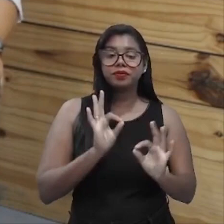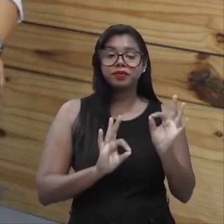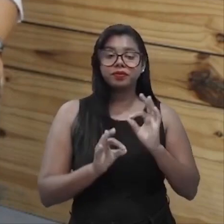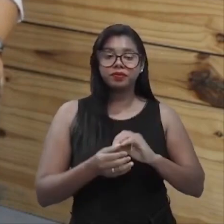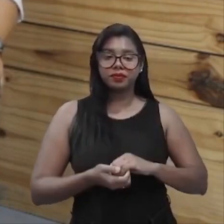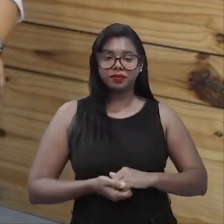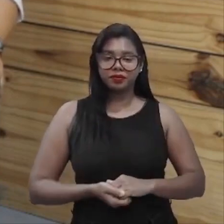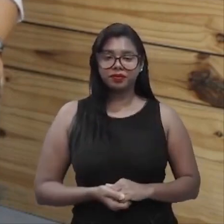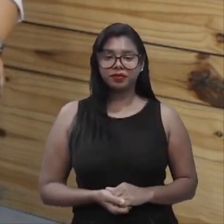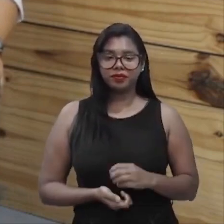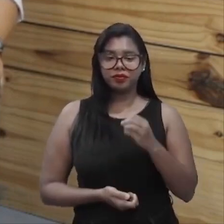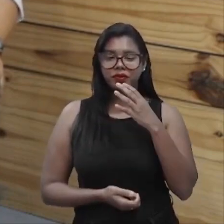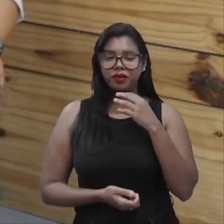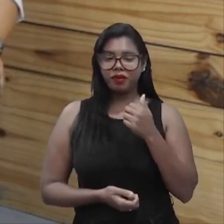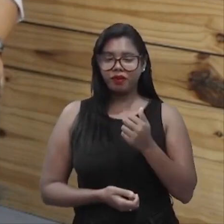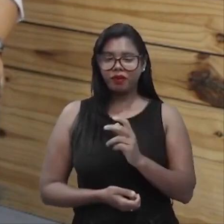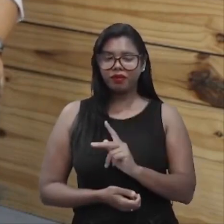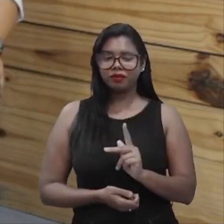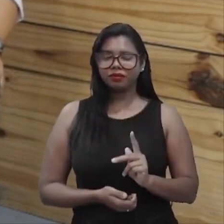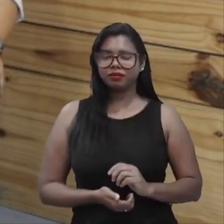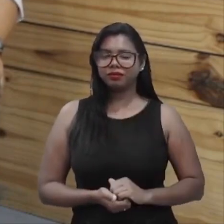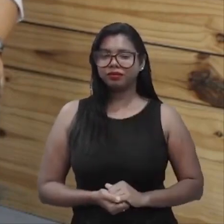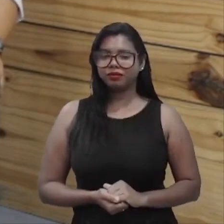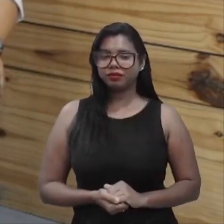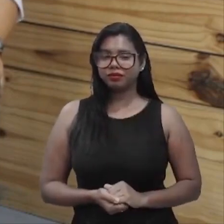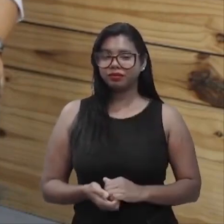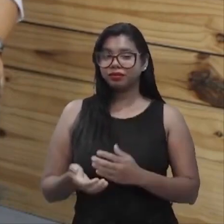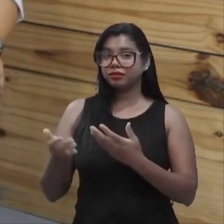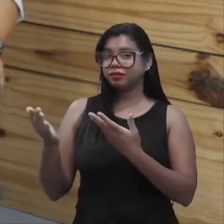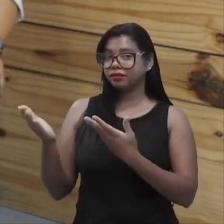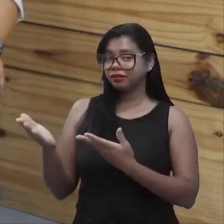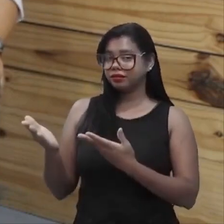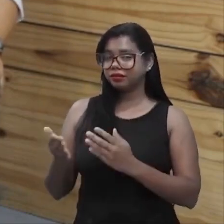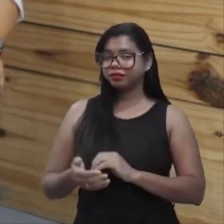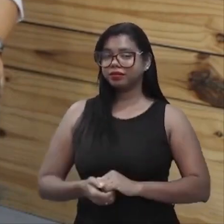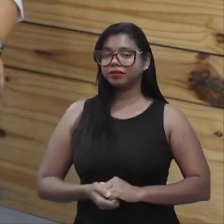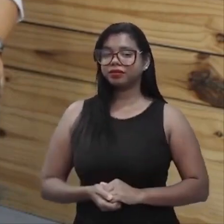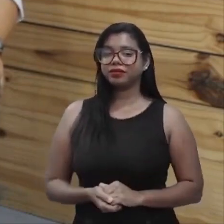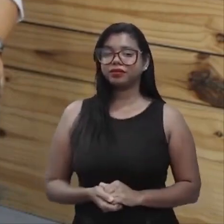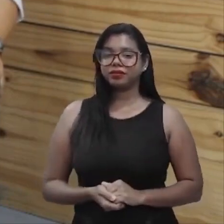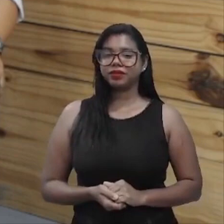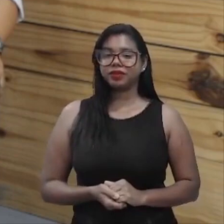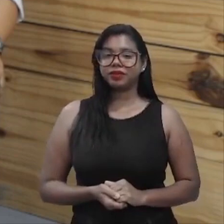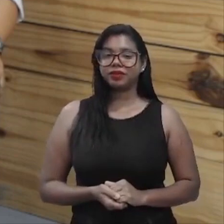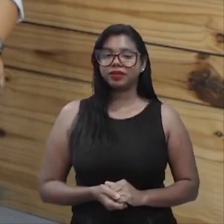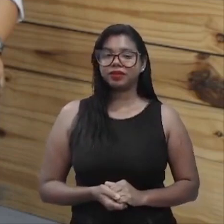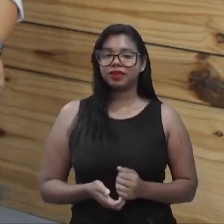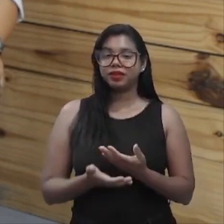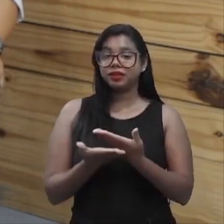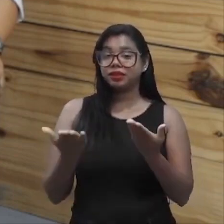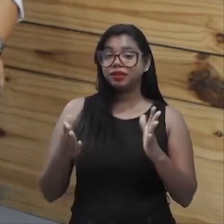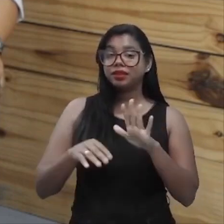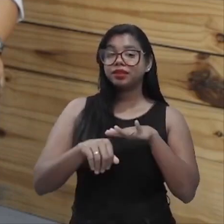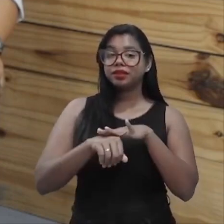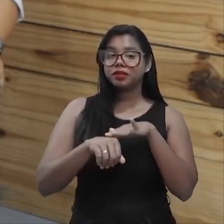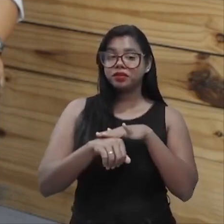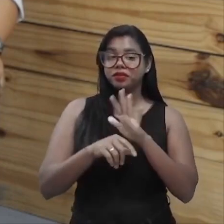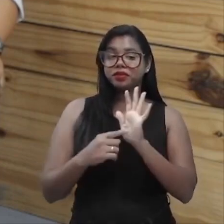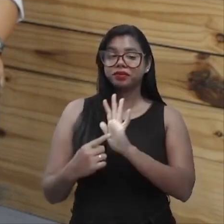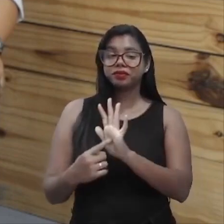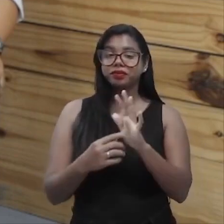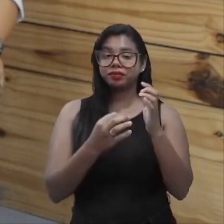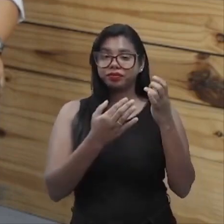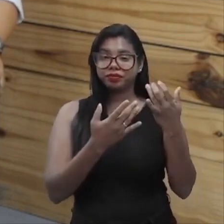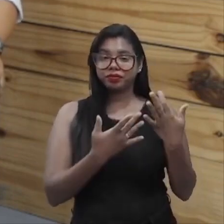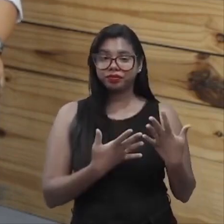Ótimo, professor. Professor, a gente está aqui conversando e direcionando